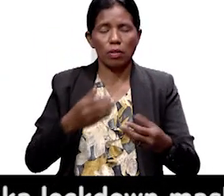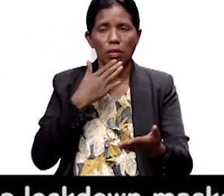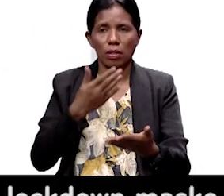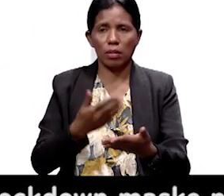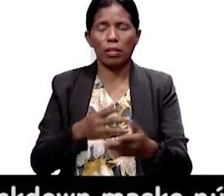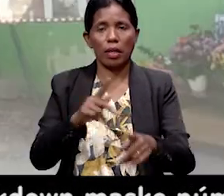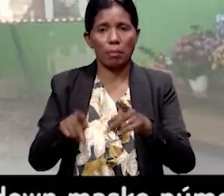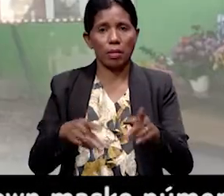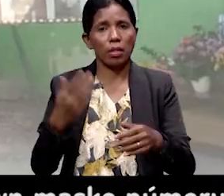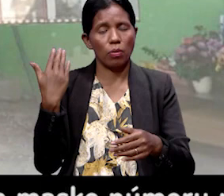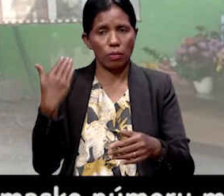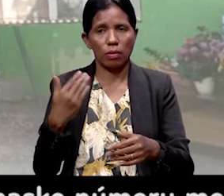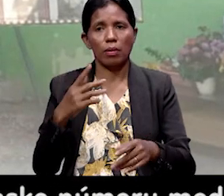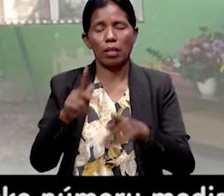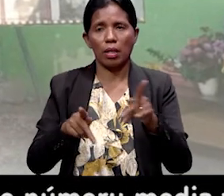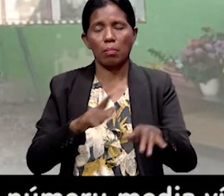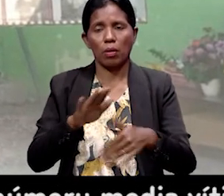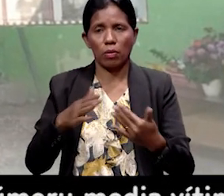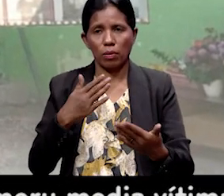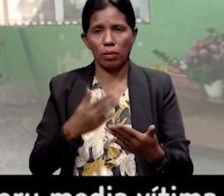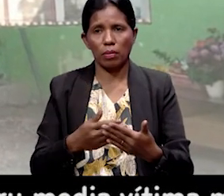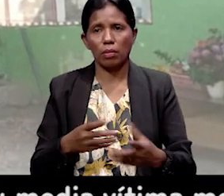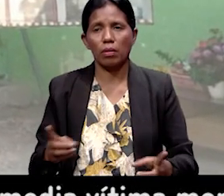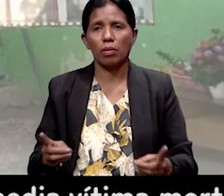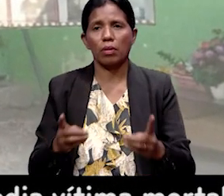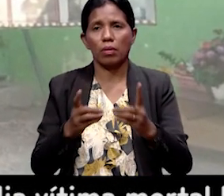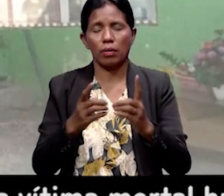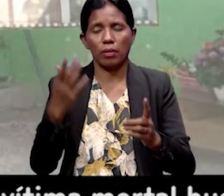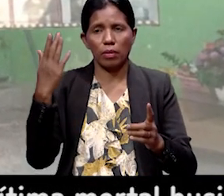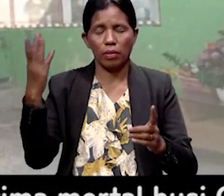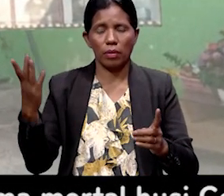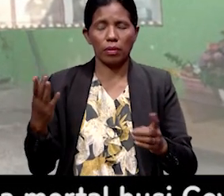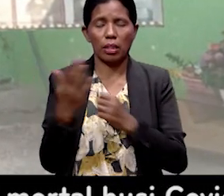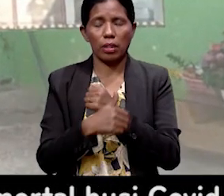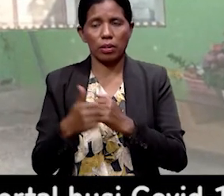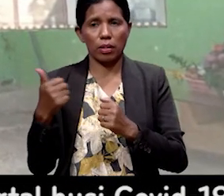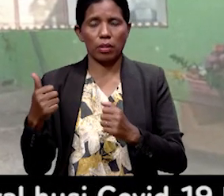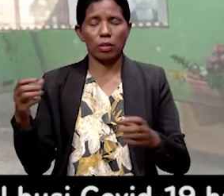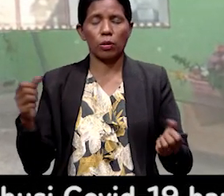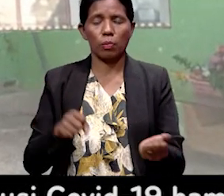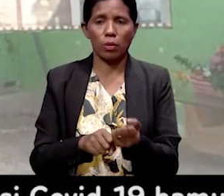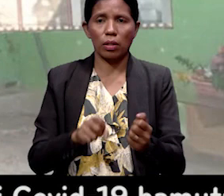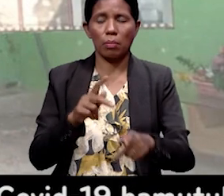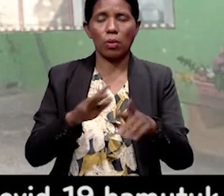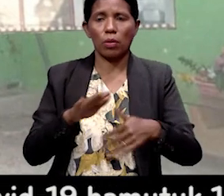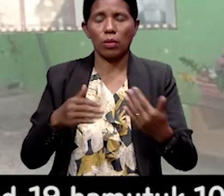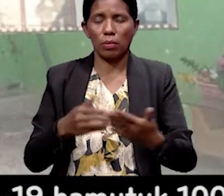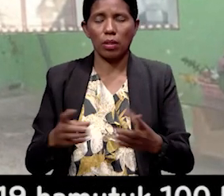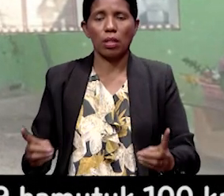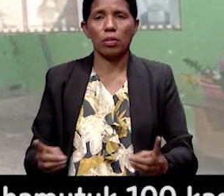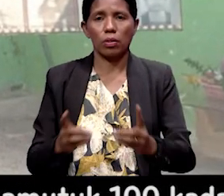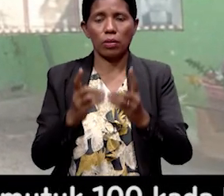resistência secular, povo maubere contra a dominação estrangeira, no contributo e mauto roto nebe luta da